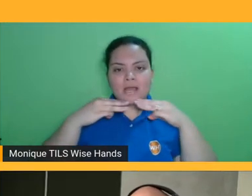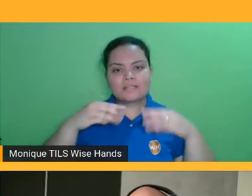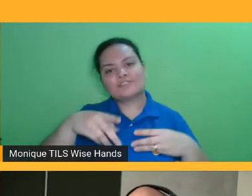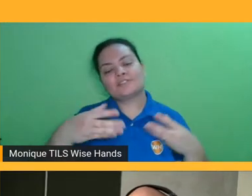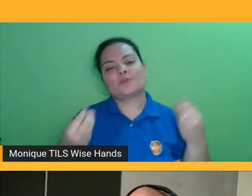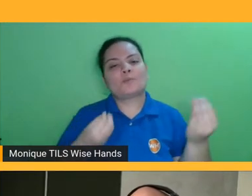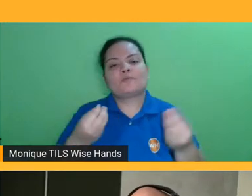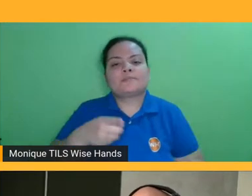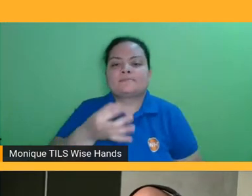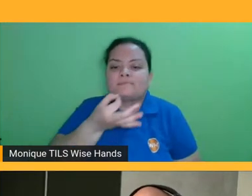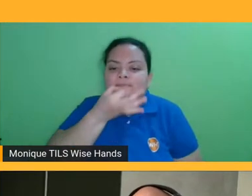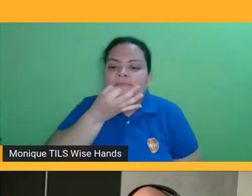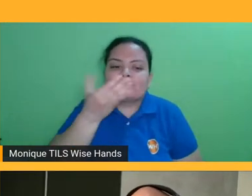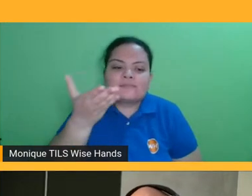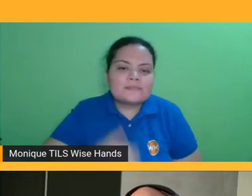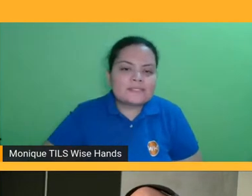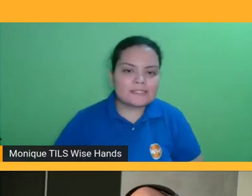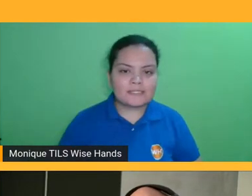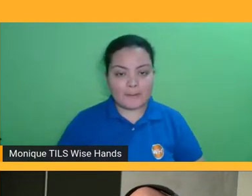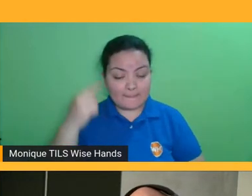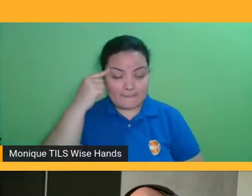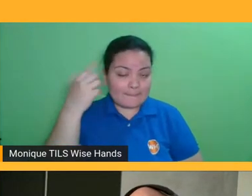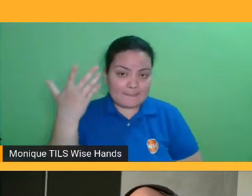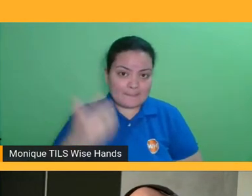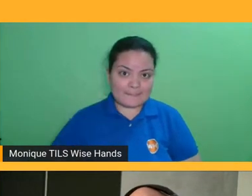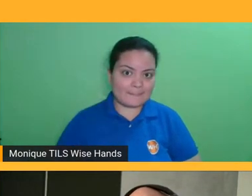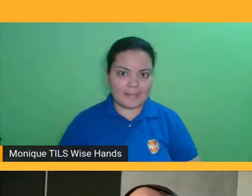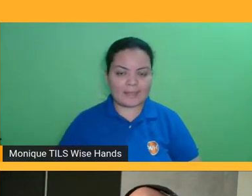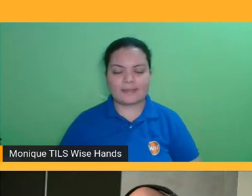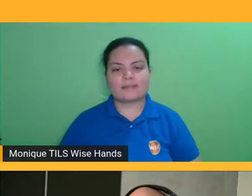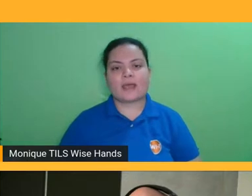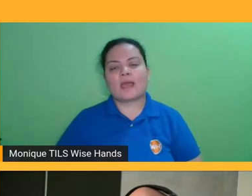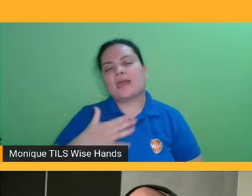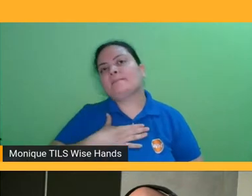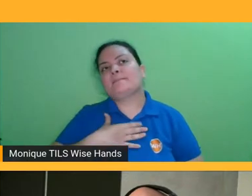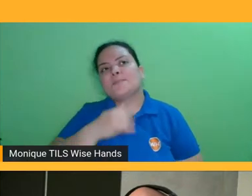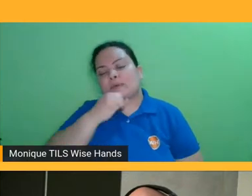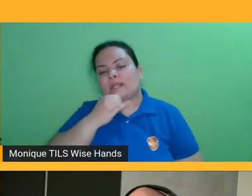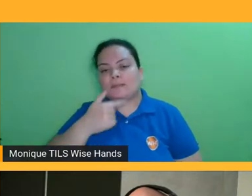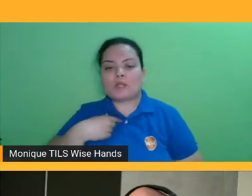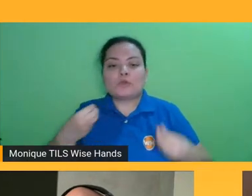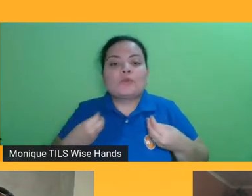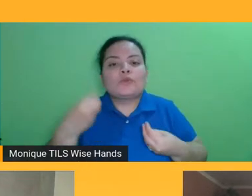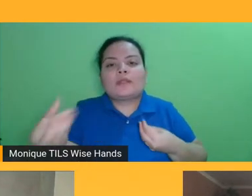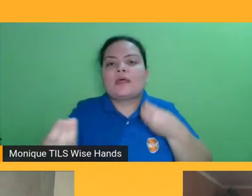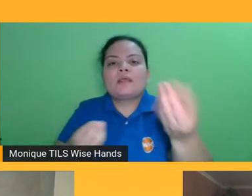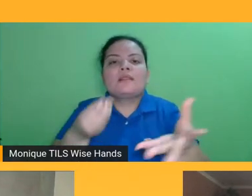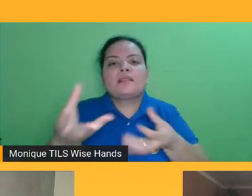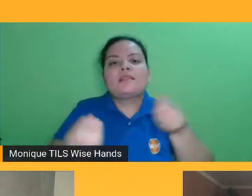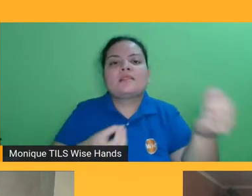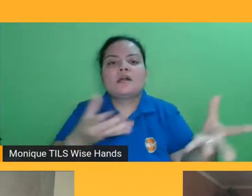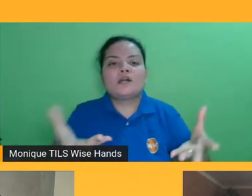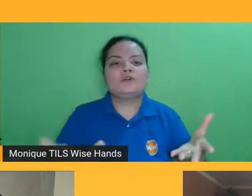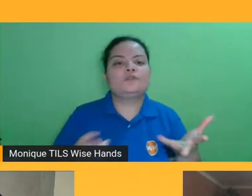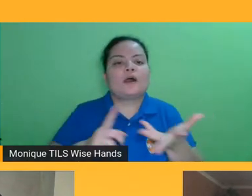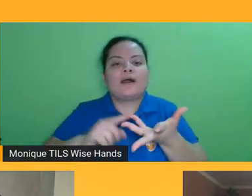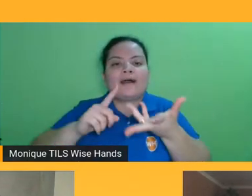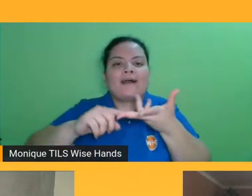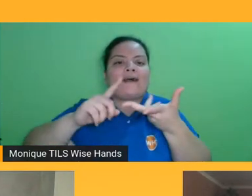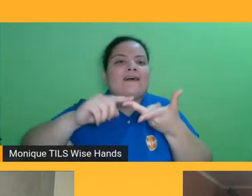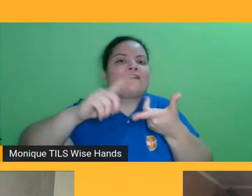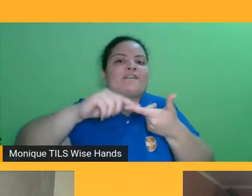no olhar de que eu estou oferecendo possibilidades para o meu leitor, então,